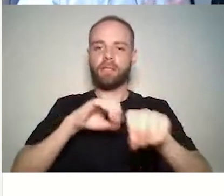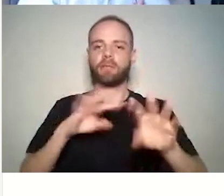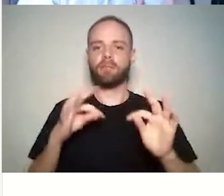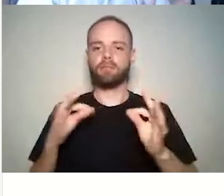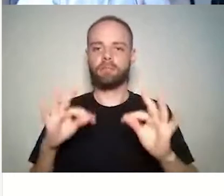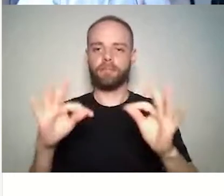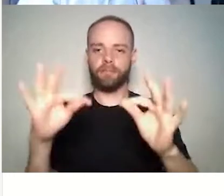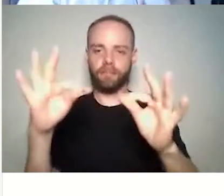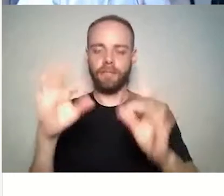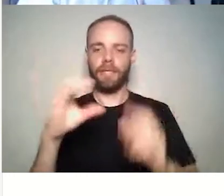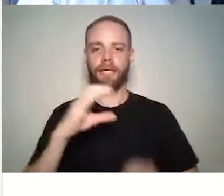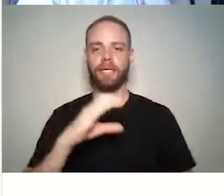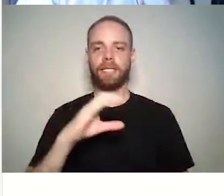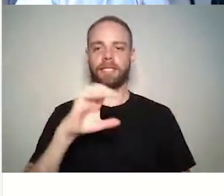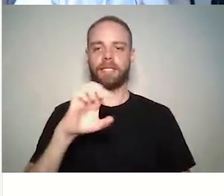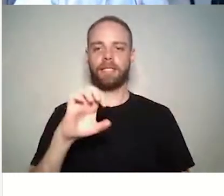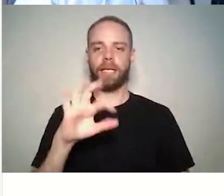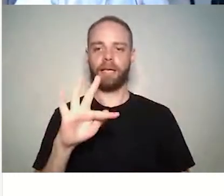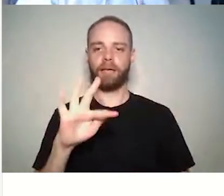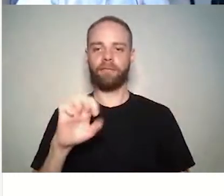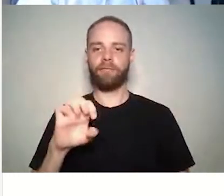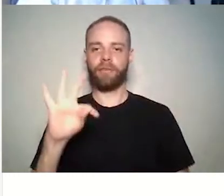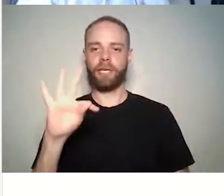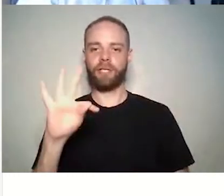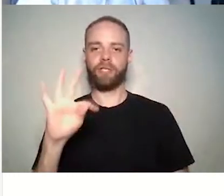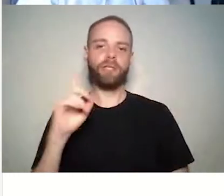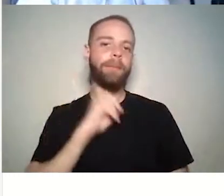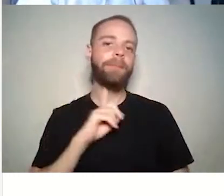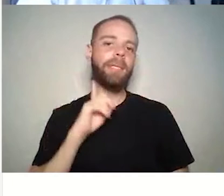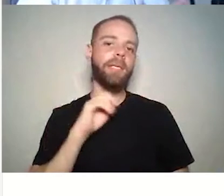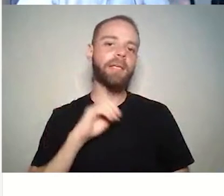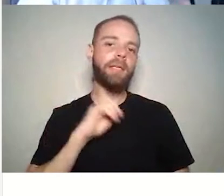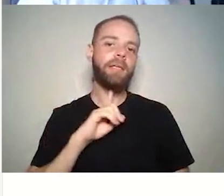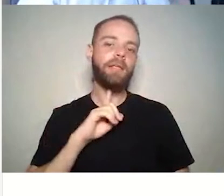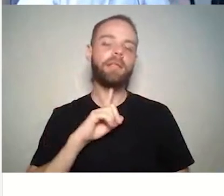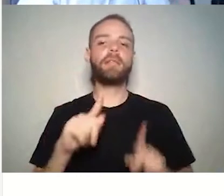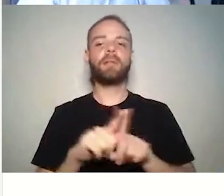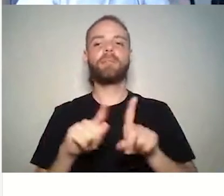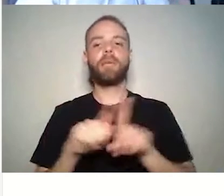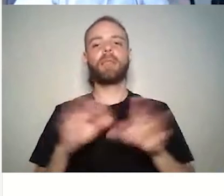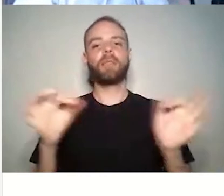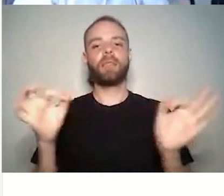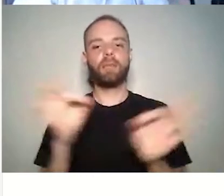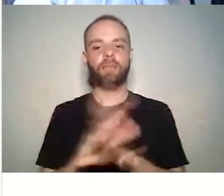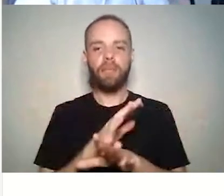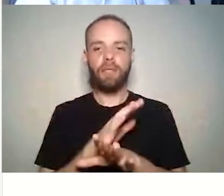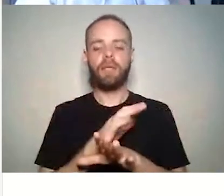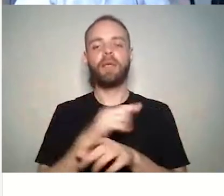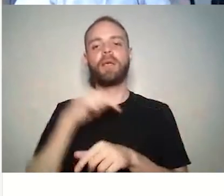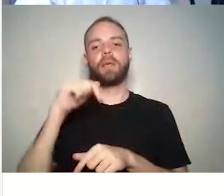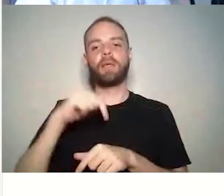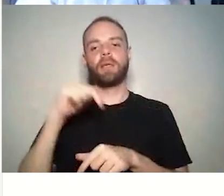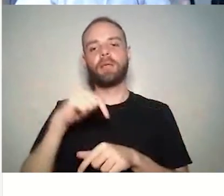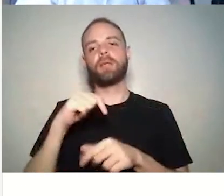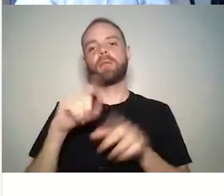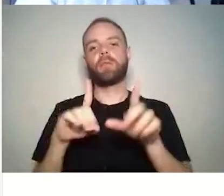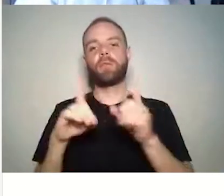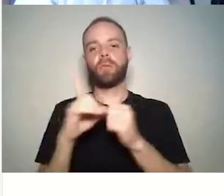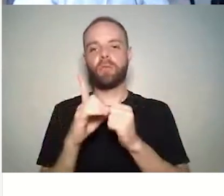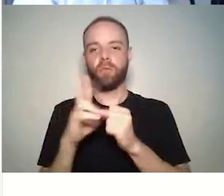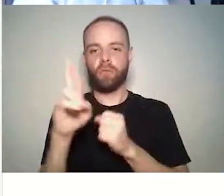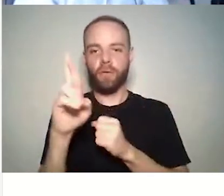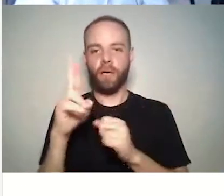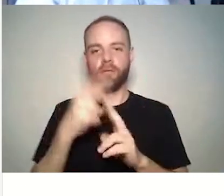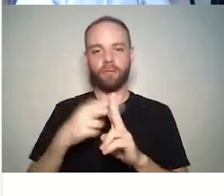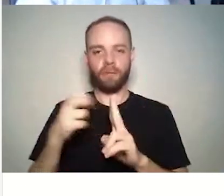CFET Minas. E, recentemente, terminei meu doutorado pela UNB, lá na ciência da informação. Na minha